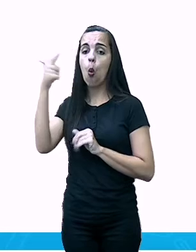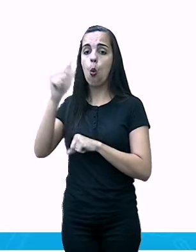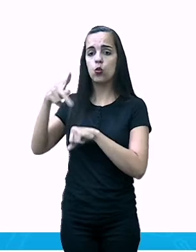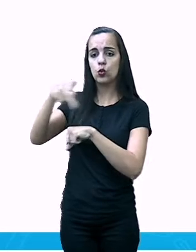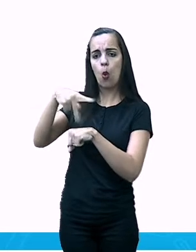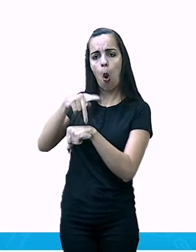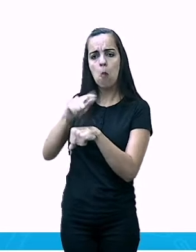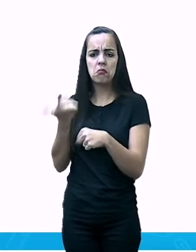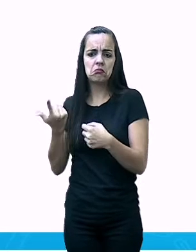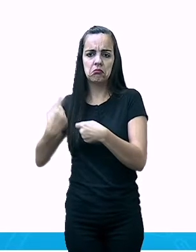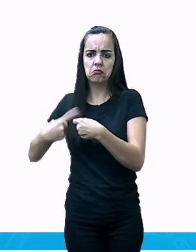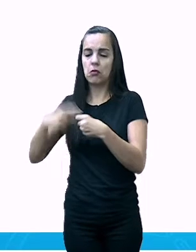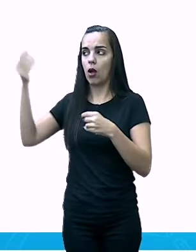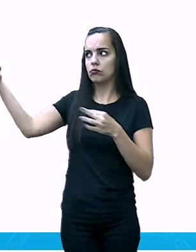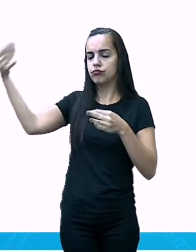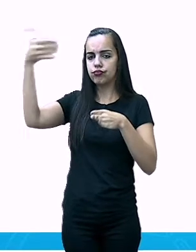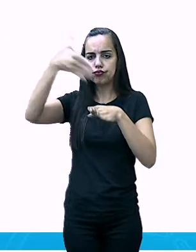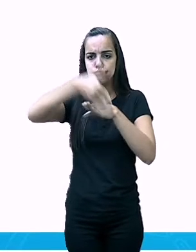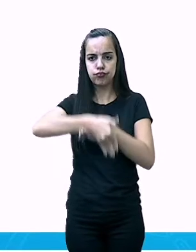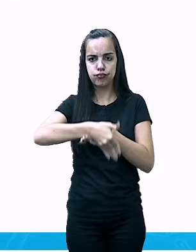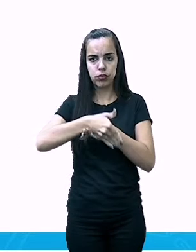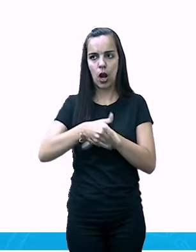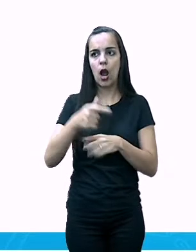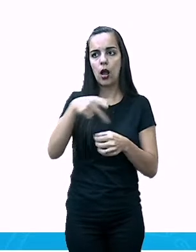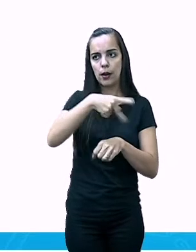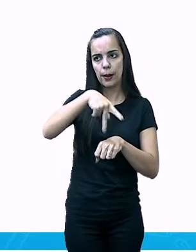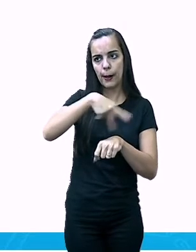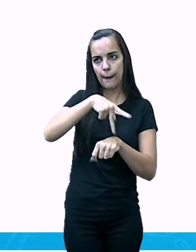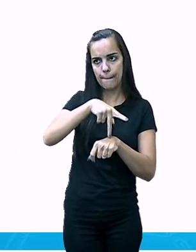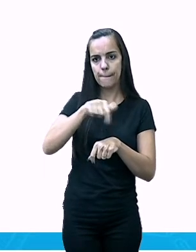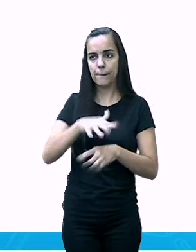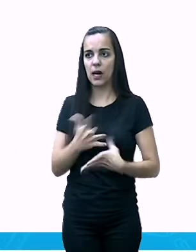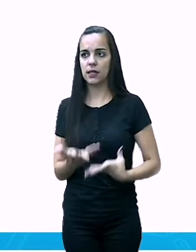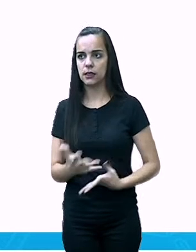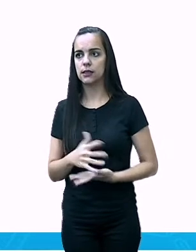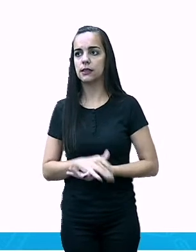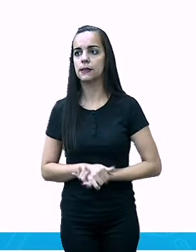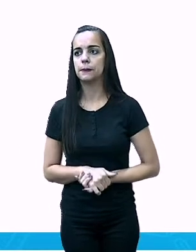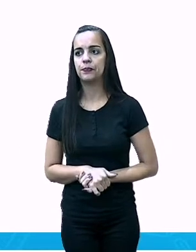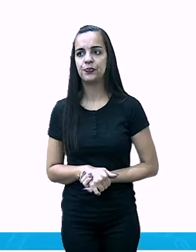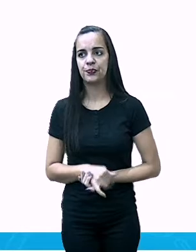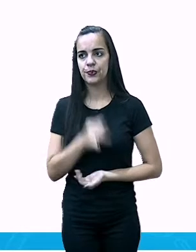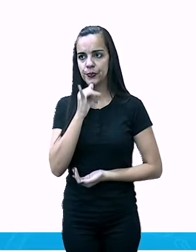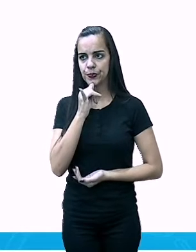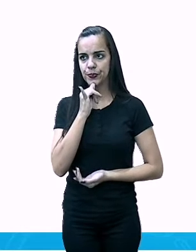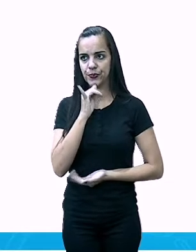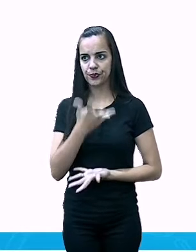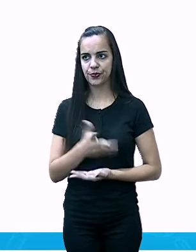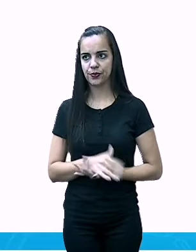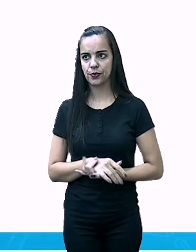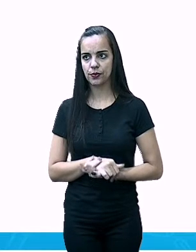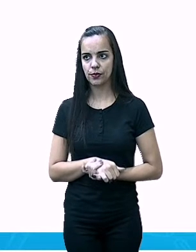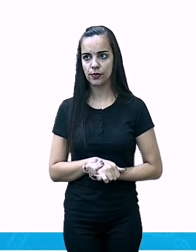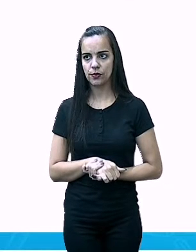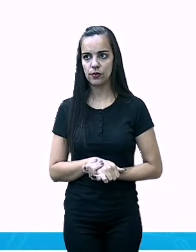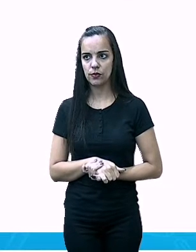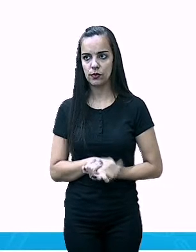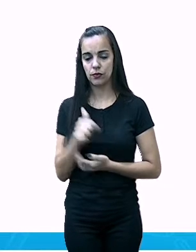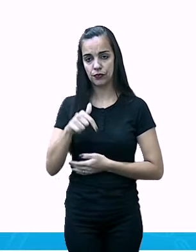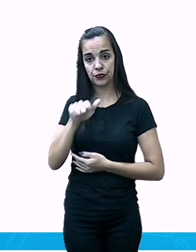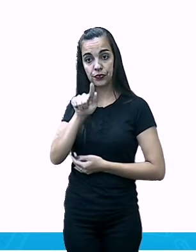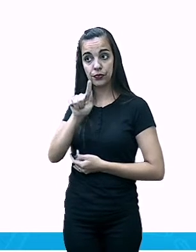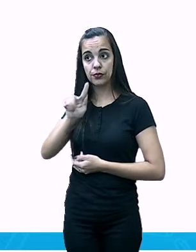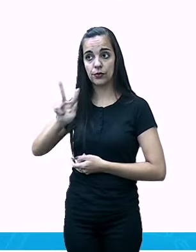quem está saindo. Como é que eu faço isso? Eu percebo... Vamos colocar, por exemplo, em